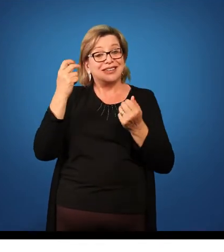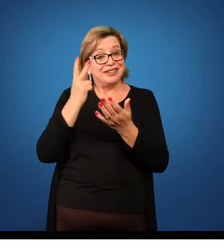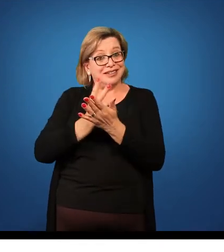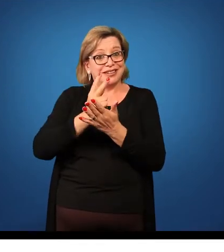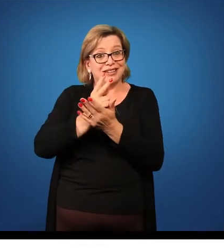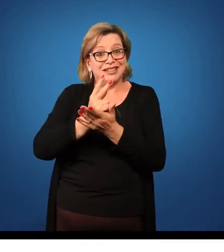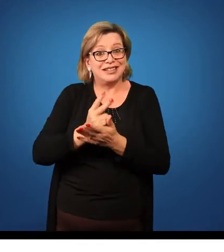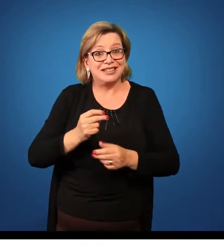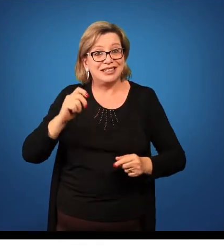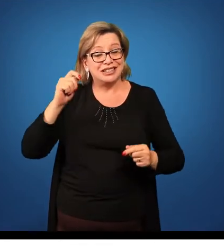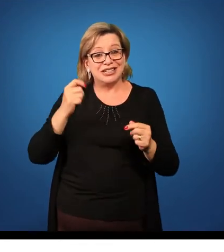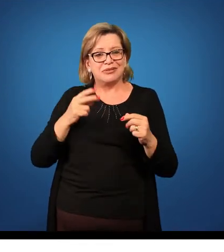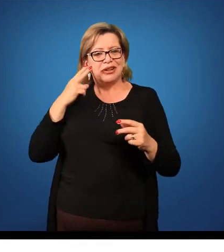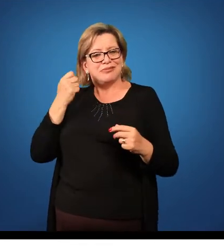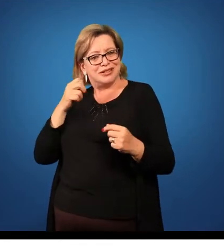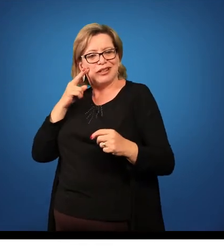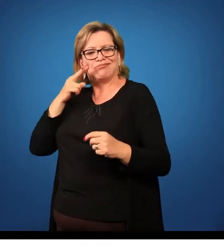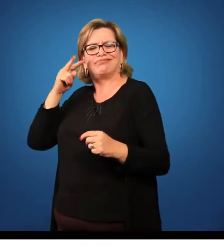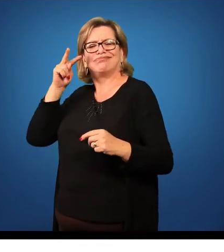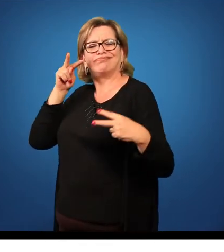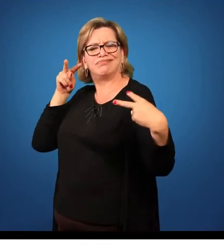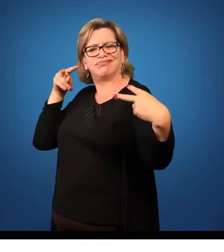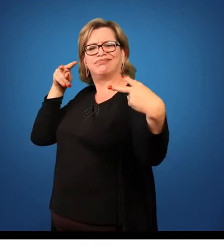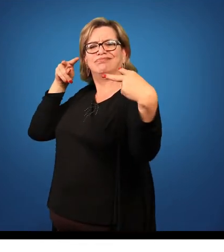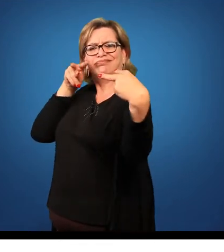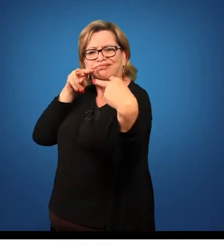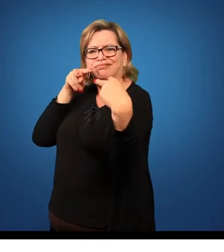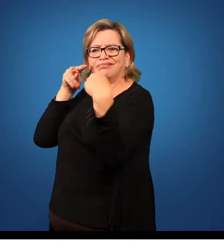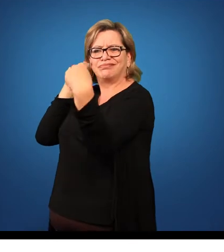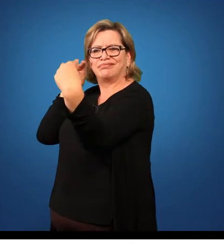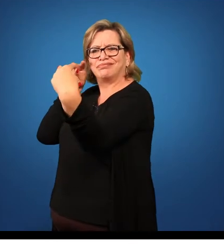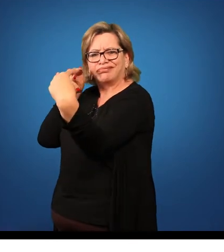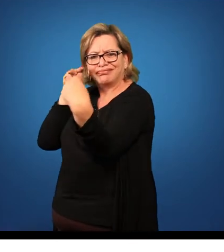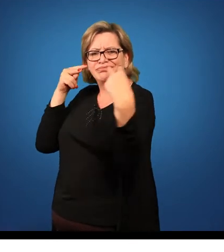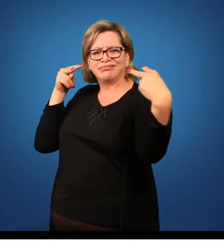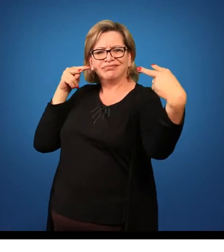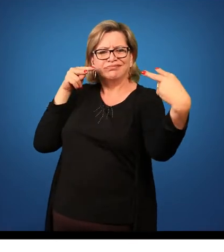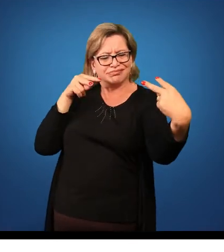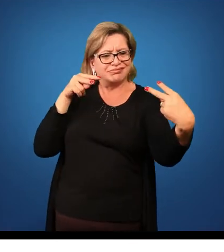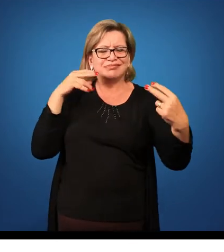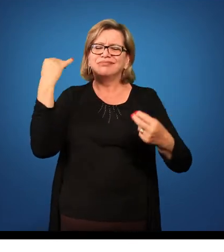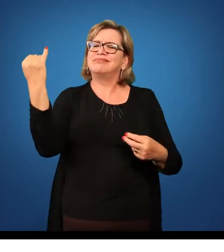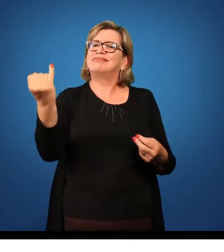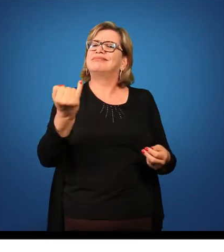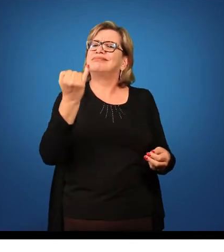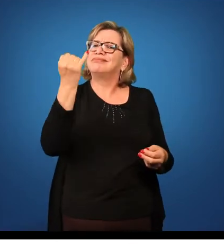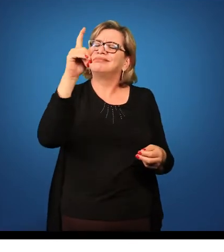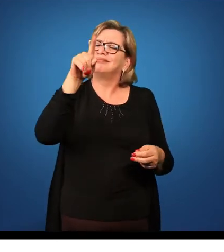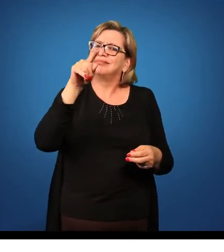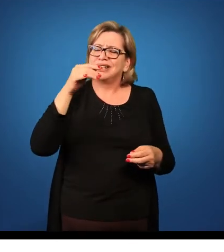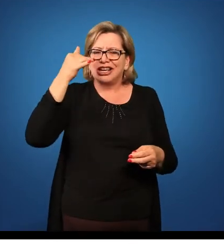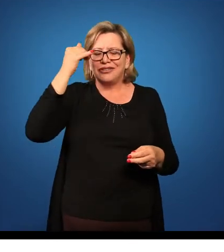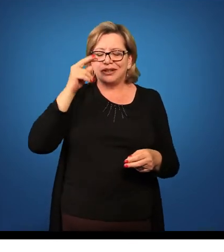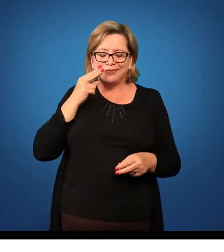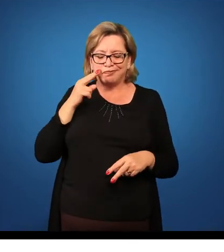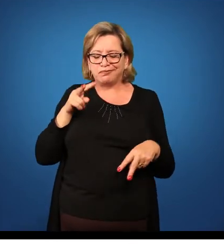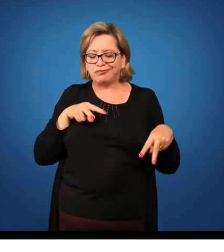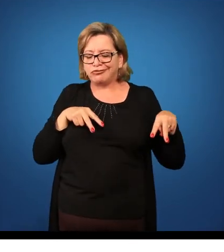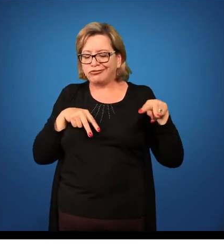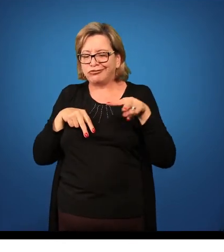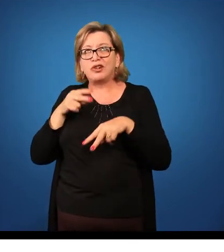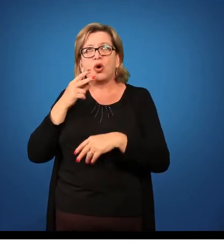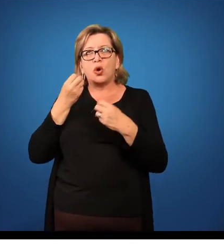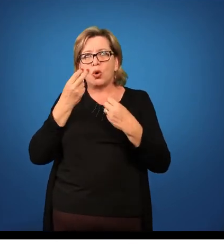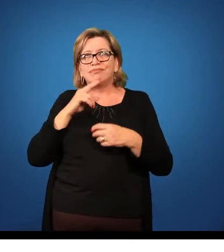Então você deve olhar para os alunos quando você está falando, olhar diretamente para os alunos. Então evite ficar olhando para o chão, ficar